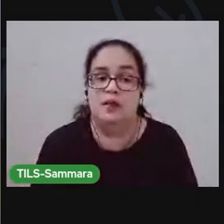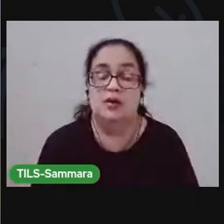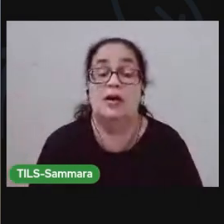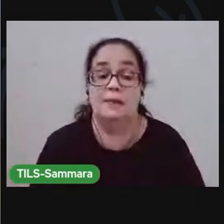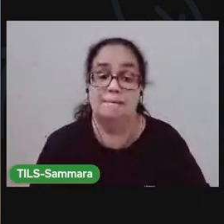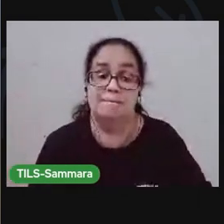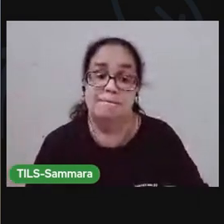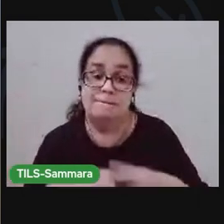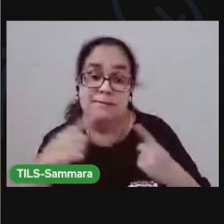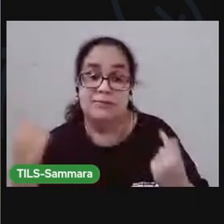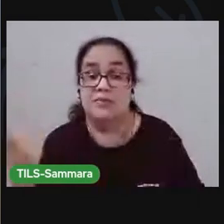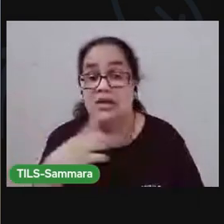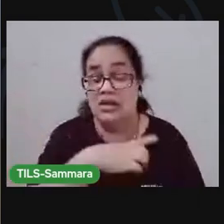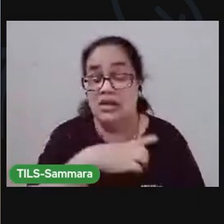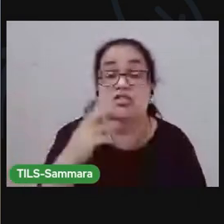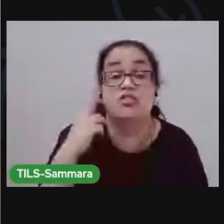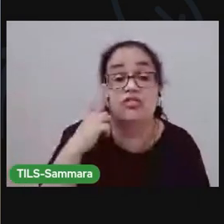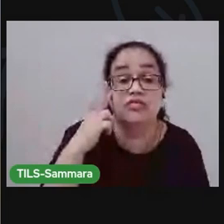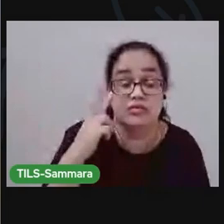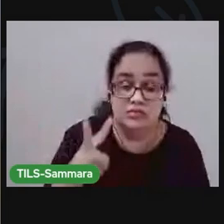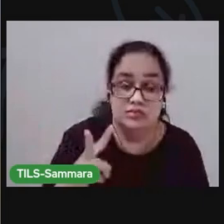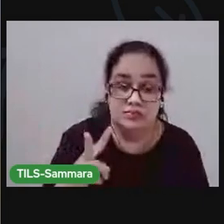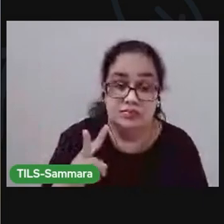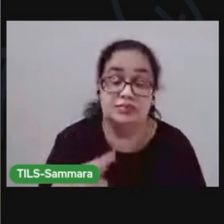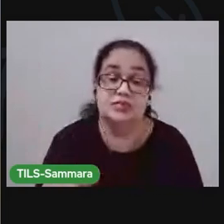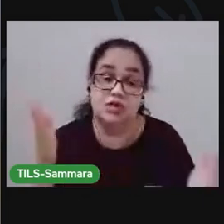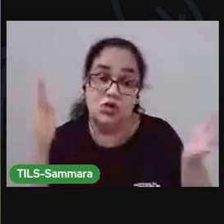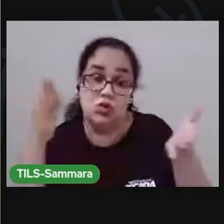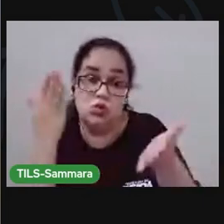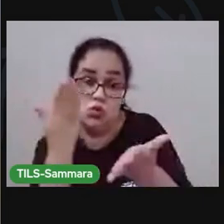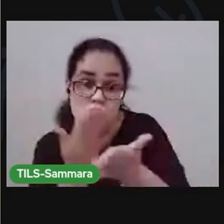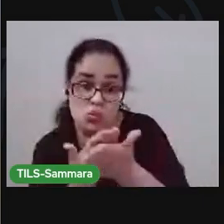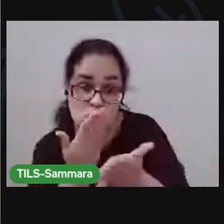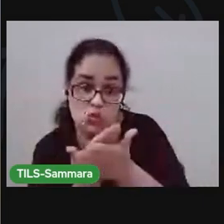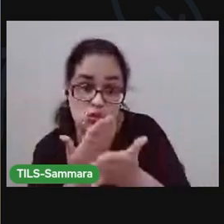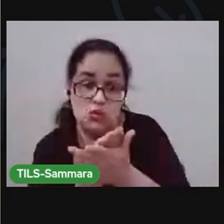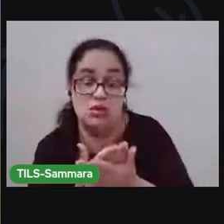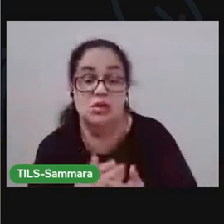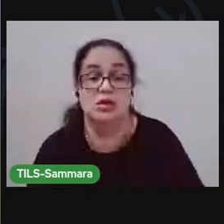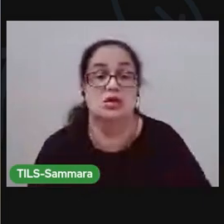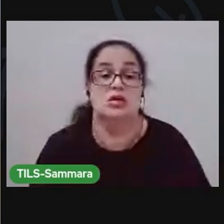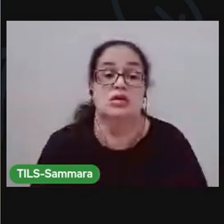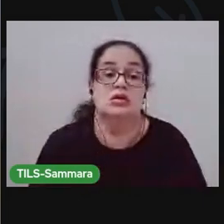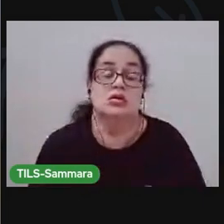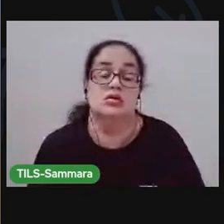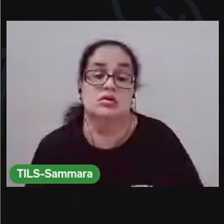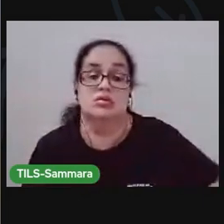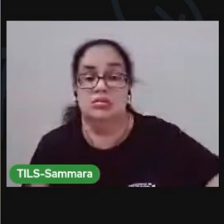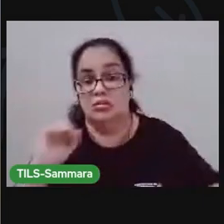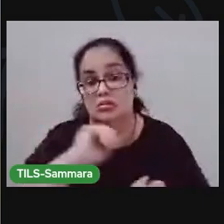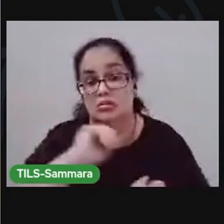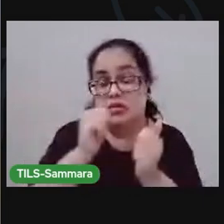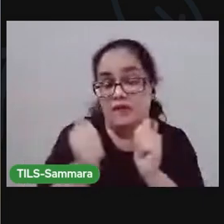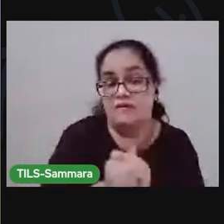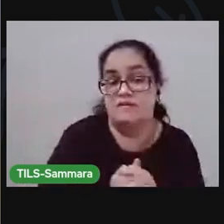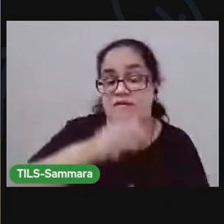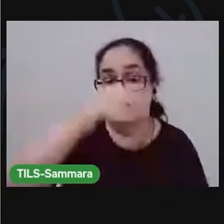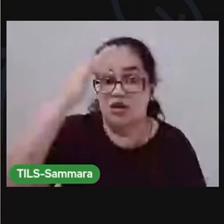Pois é. A gente vai ver aqui nesse momento da aula. A obra de um dos artistas feirenses.